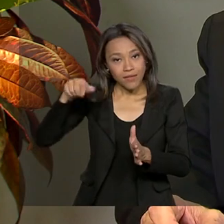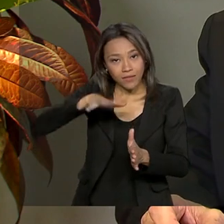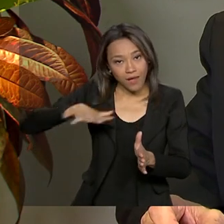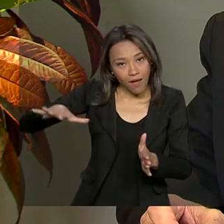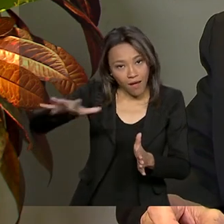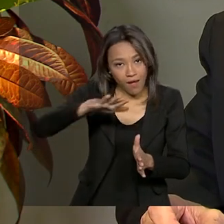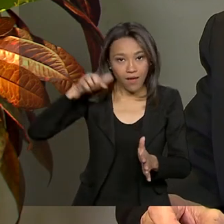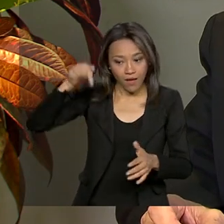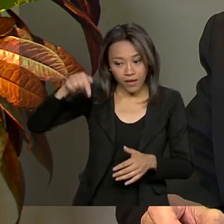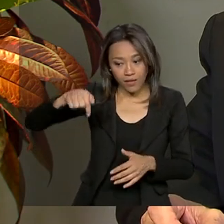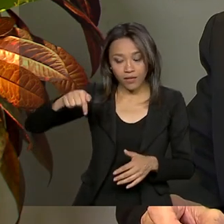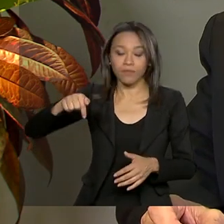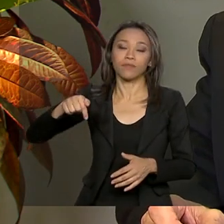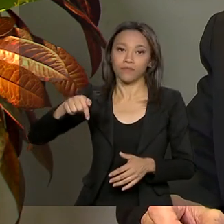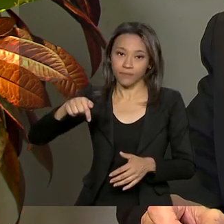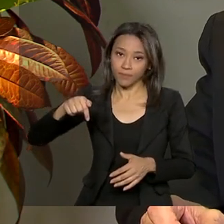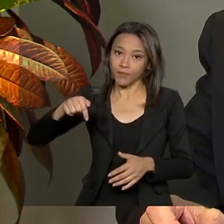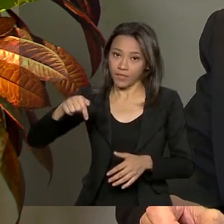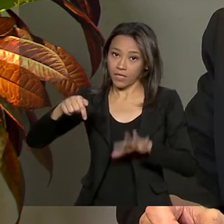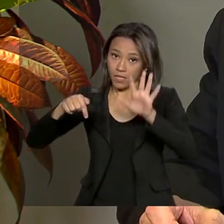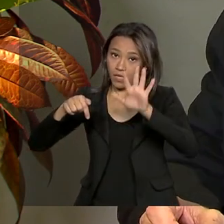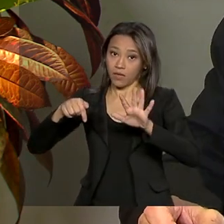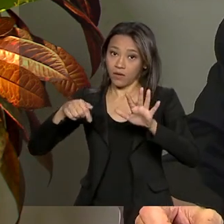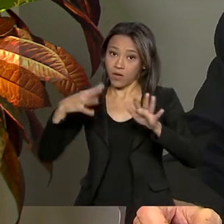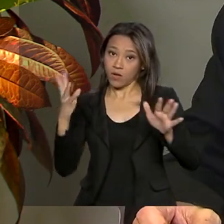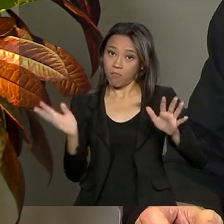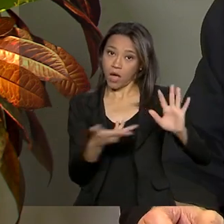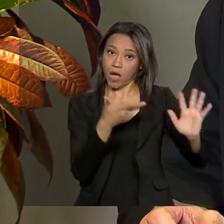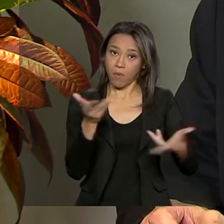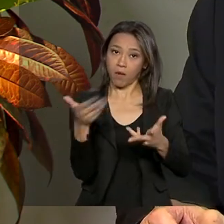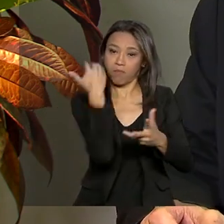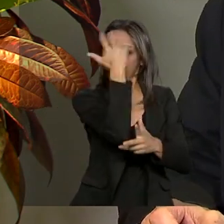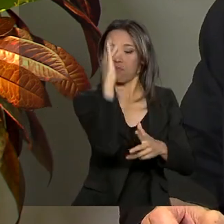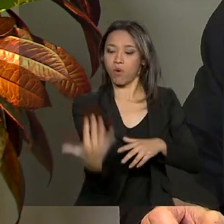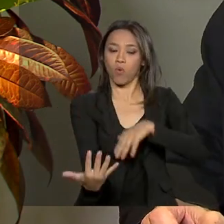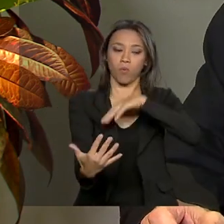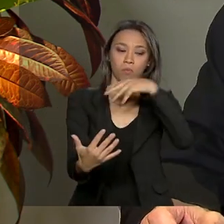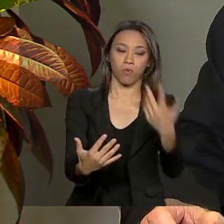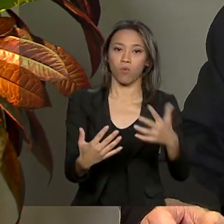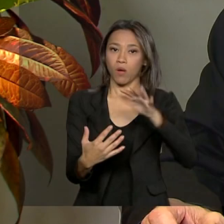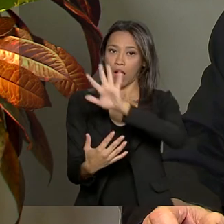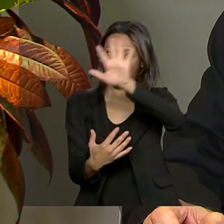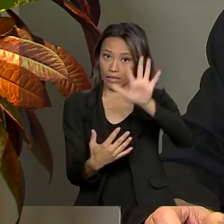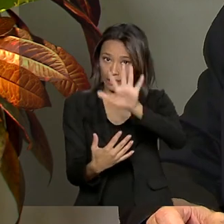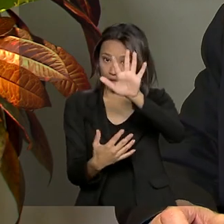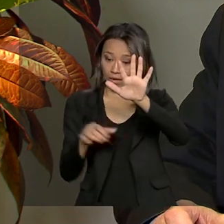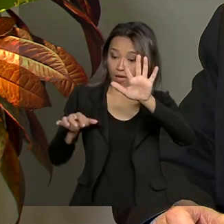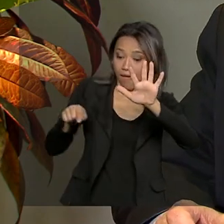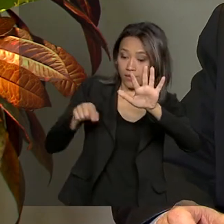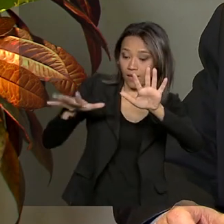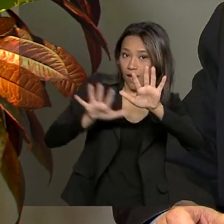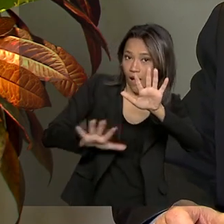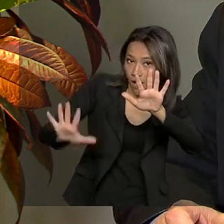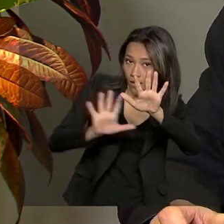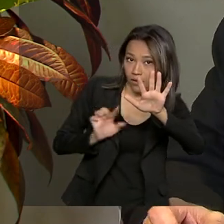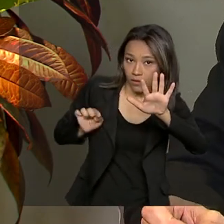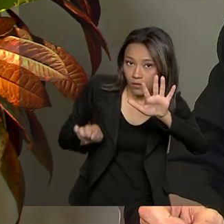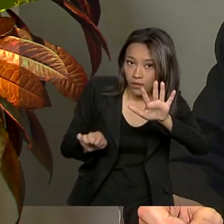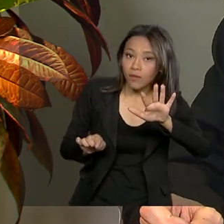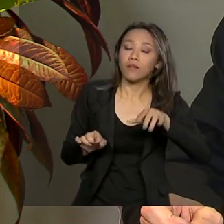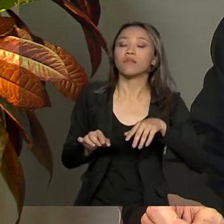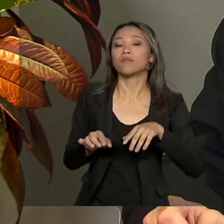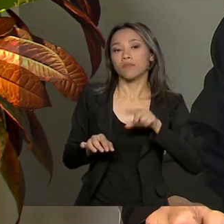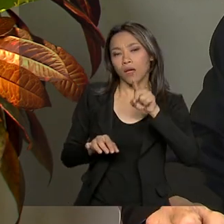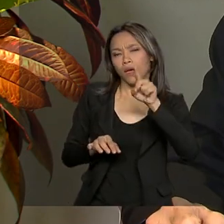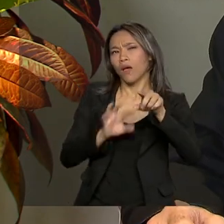desmatamento aconteceu em maior intensidade, é uma área de 1 milhão